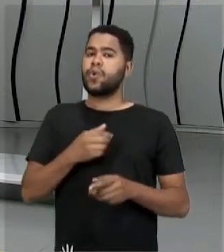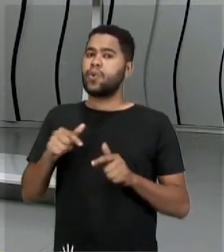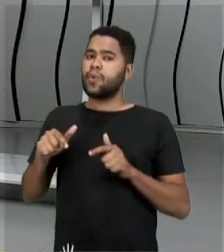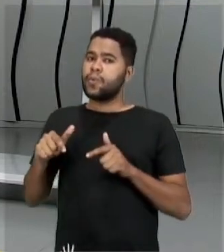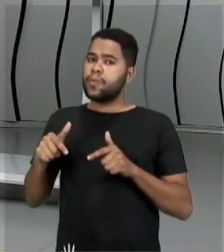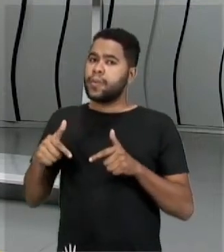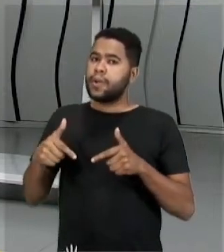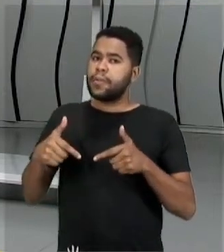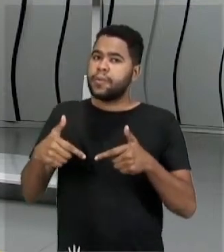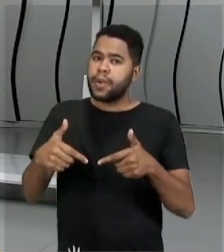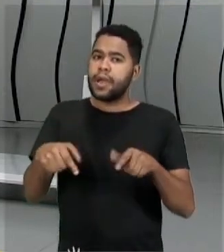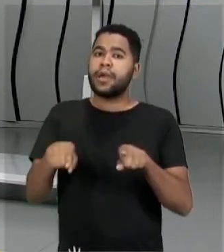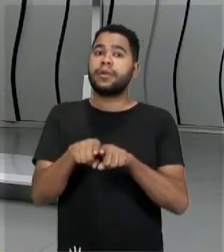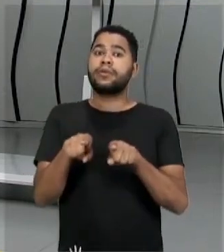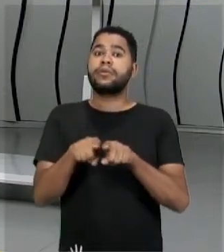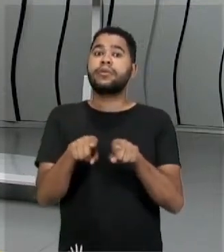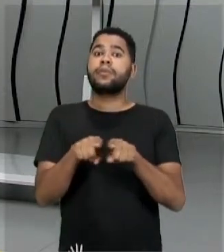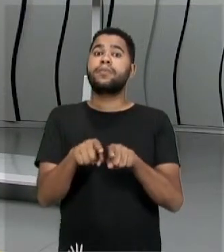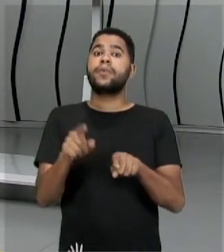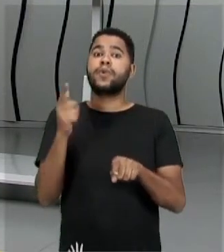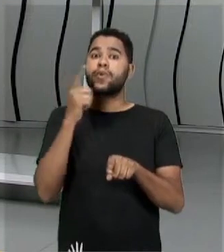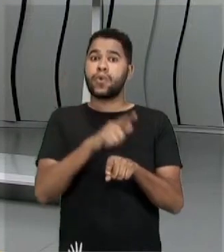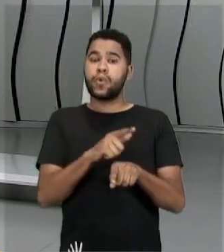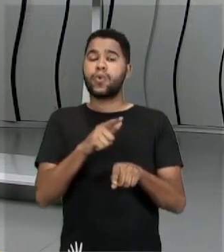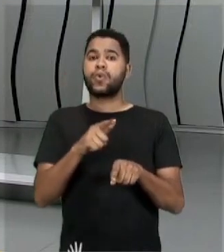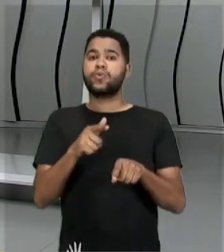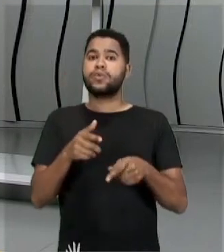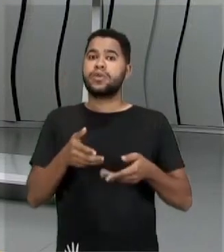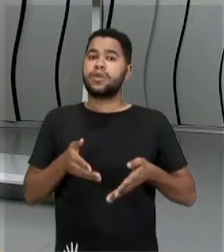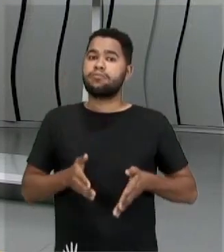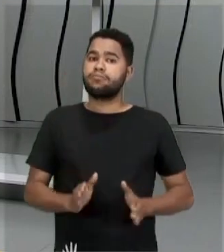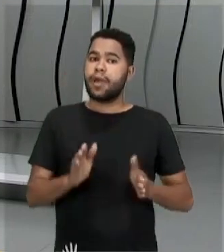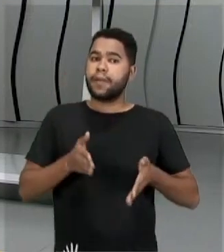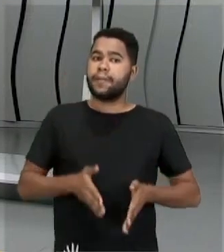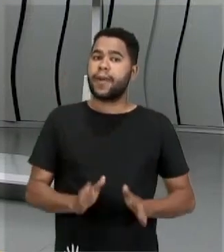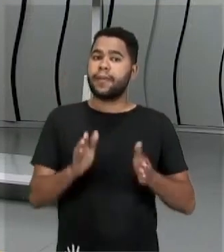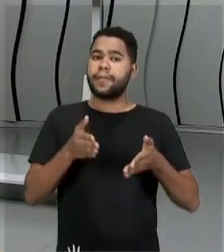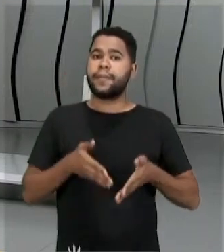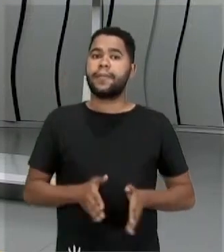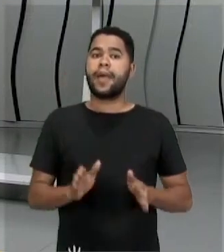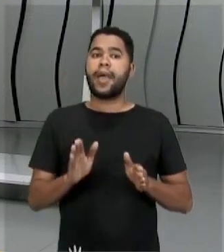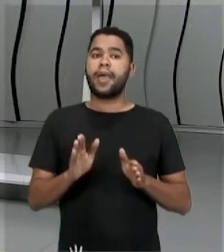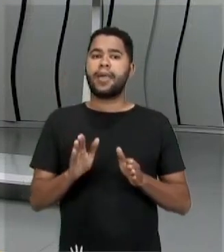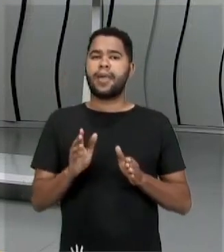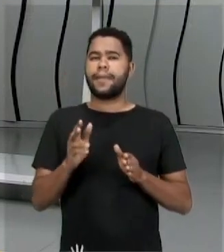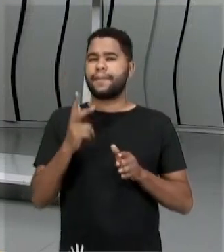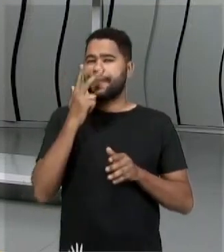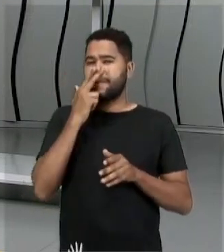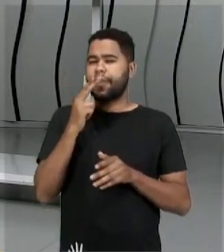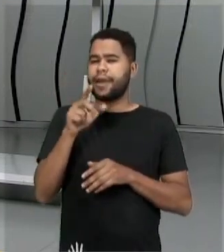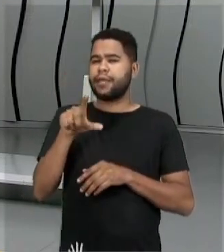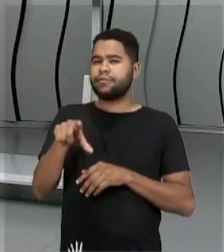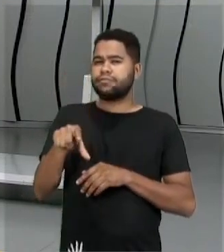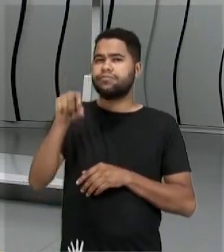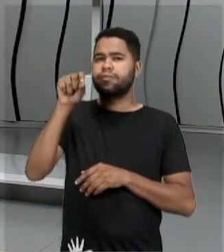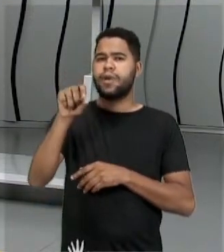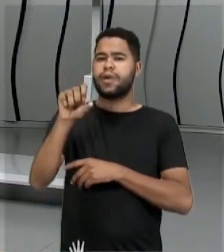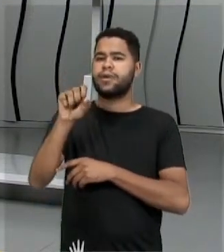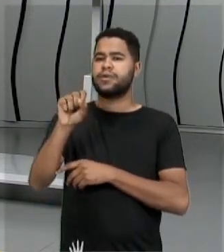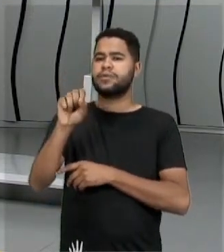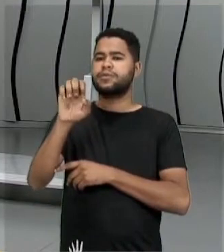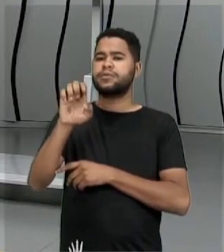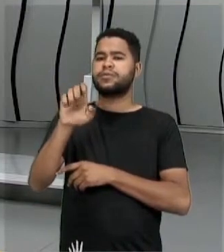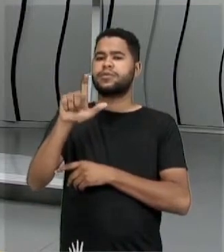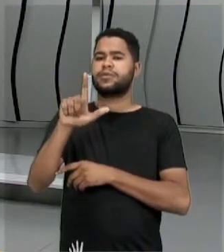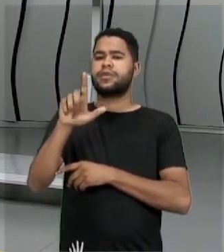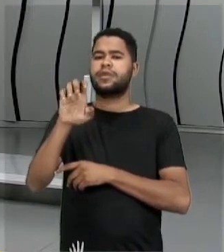reproduzir numa taxa mais elevada que o outro. Então, ele seria selecionado, né? Toda falou aí da seleção